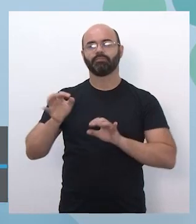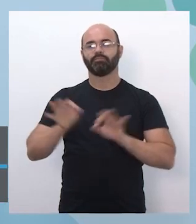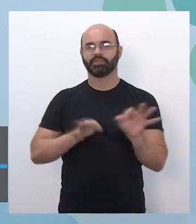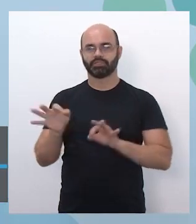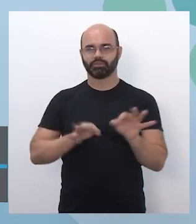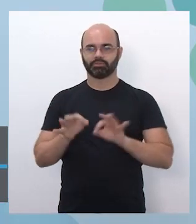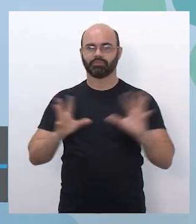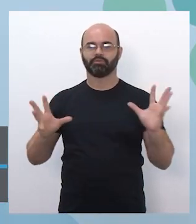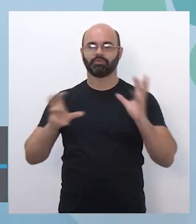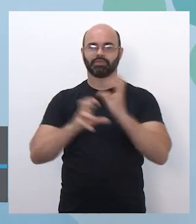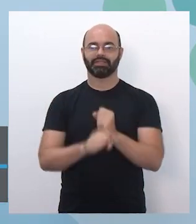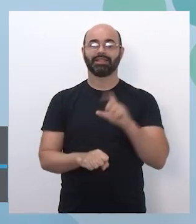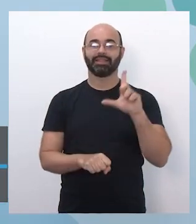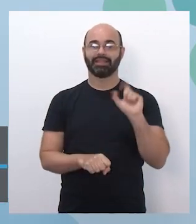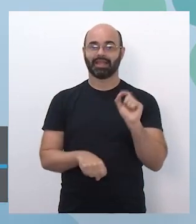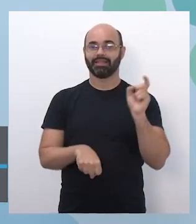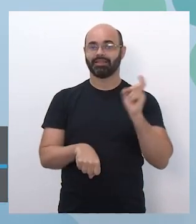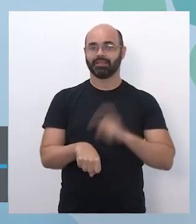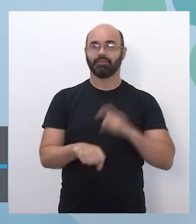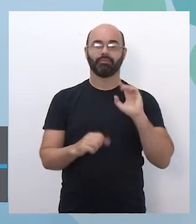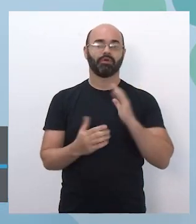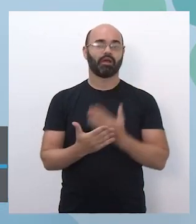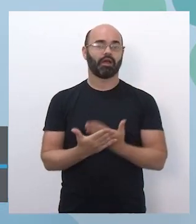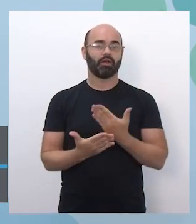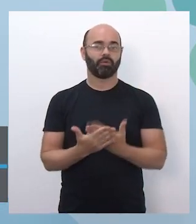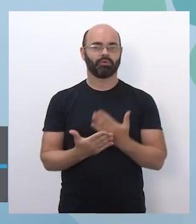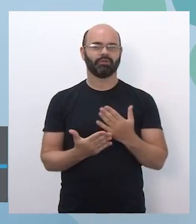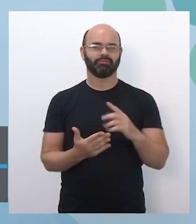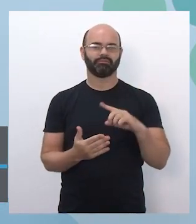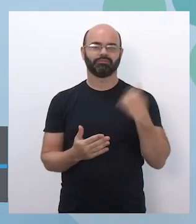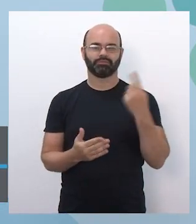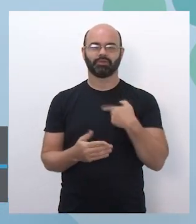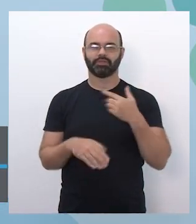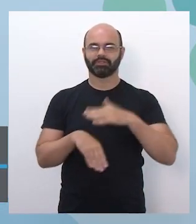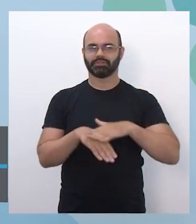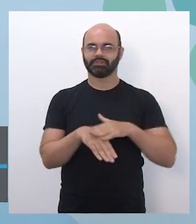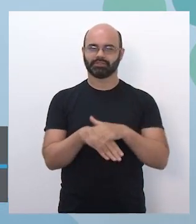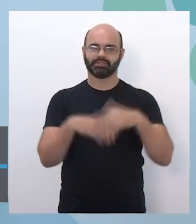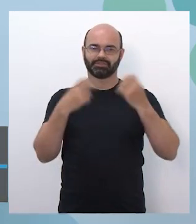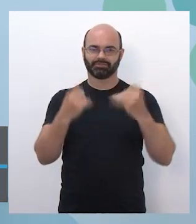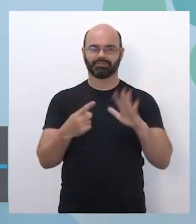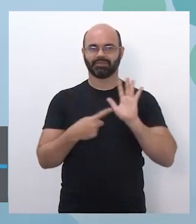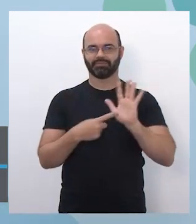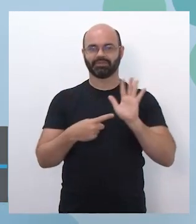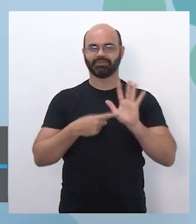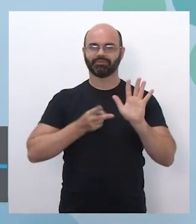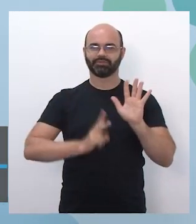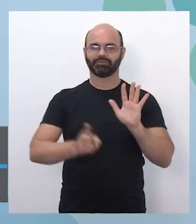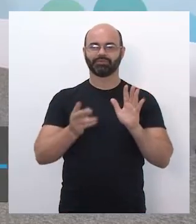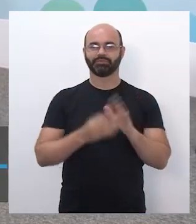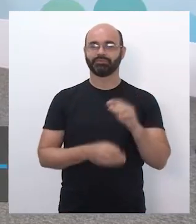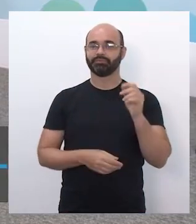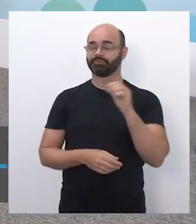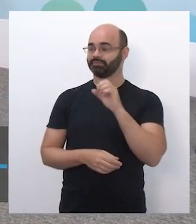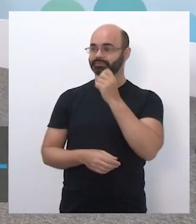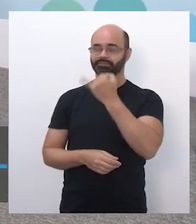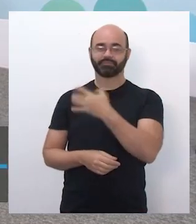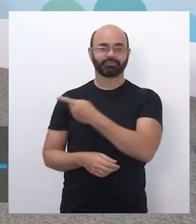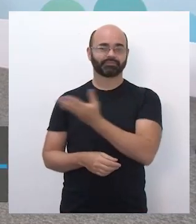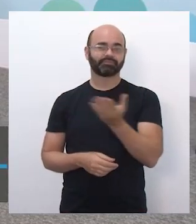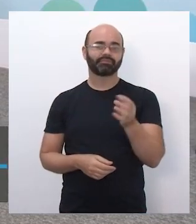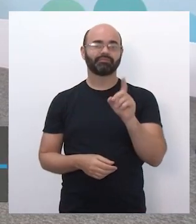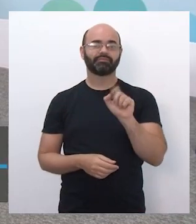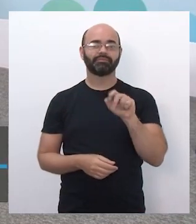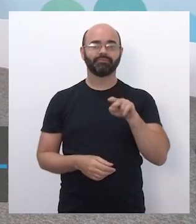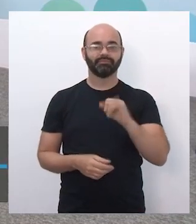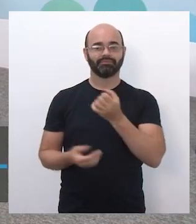Então, são 10 tempos de aula, a gente vai falar um pouquinho mais disso ao longo da apresentação. Quer começar, Dani, contando um pouquinho aí?